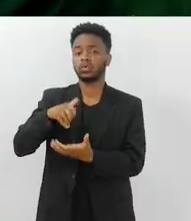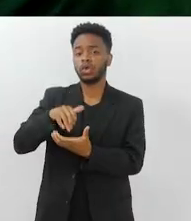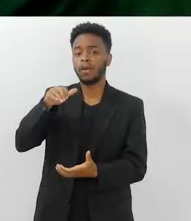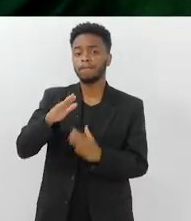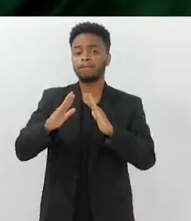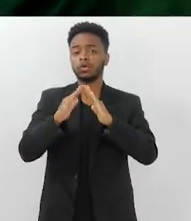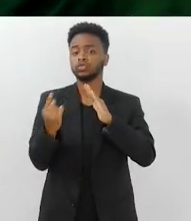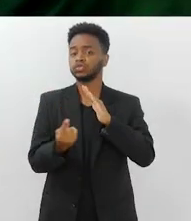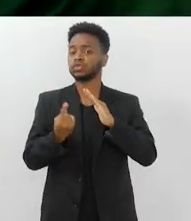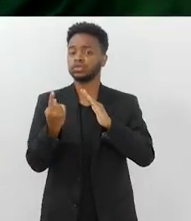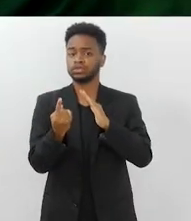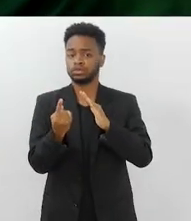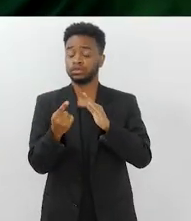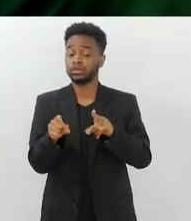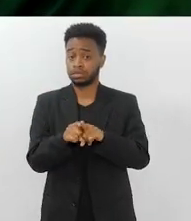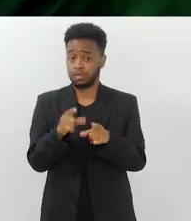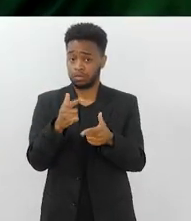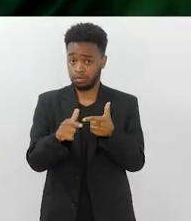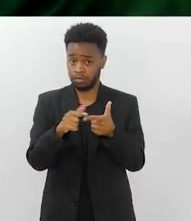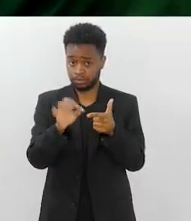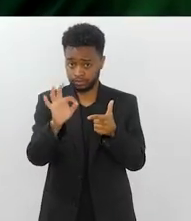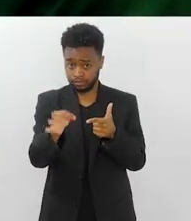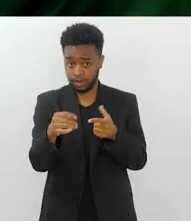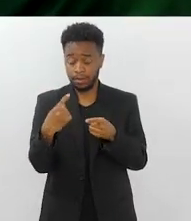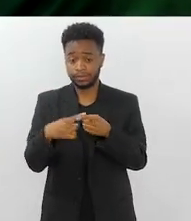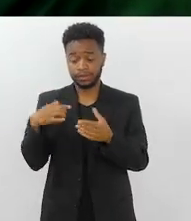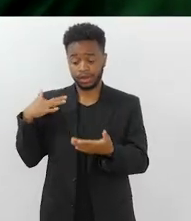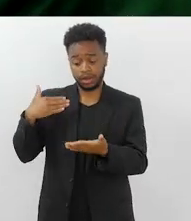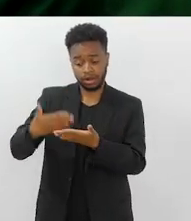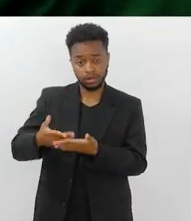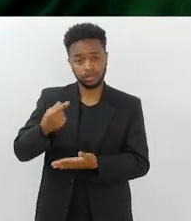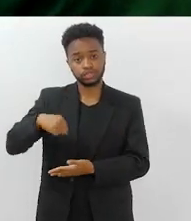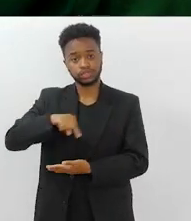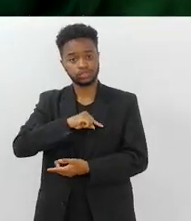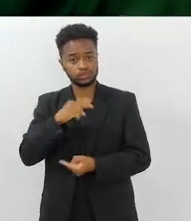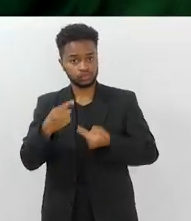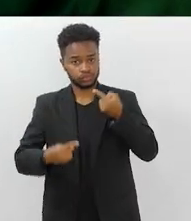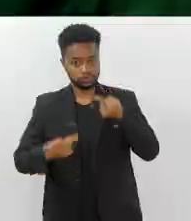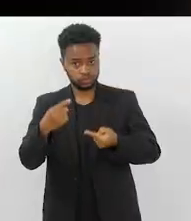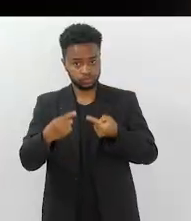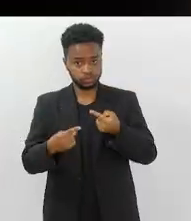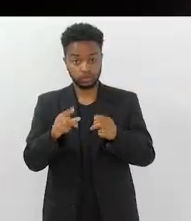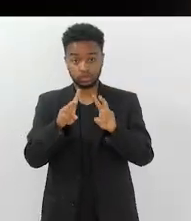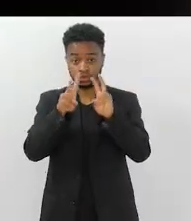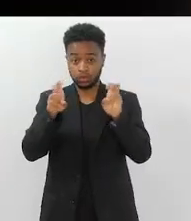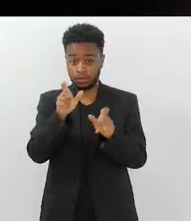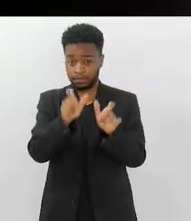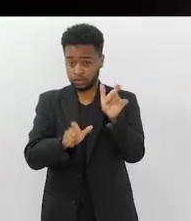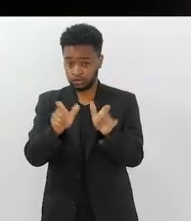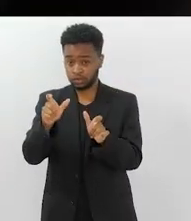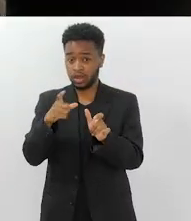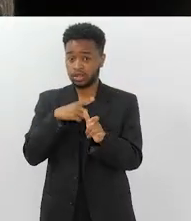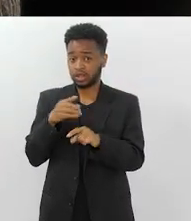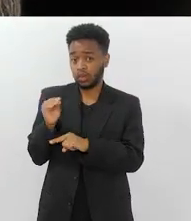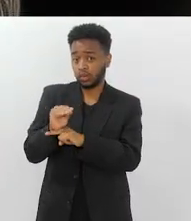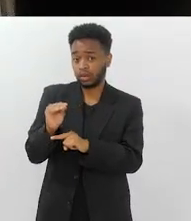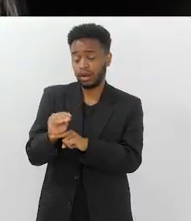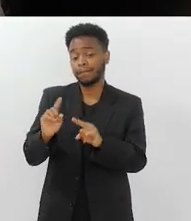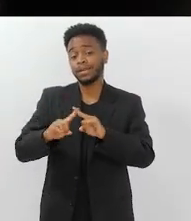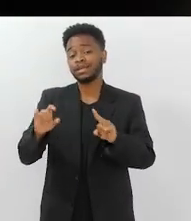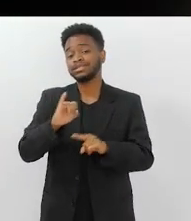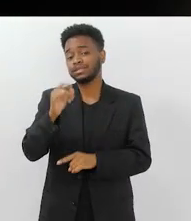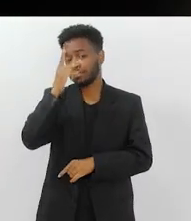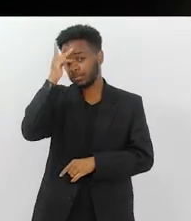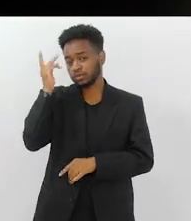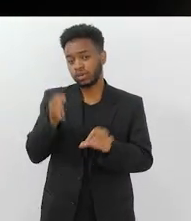que vivem sozinhos? Isso também é um problema, porque até agora nós estamos aqui debatendo as pessoas que têm algum tipo de assistência.